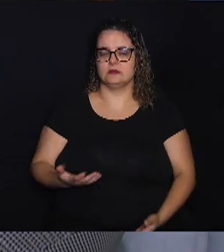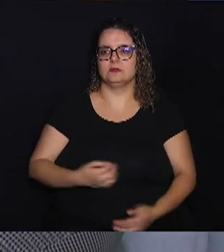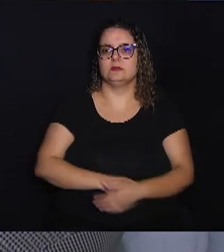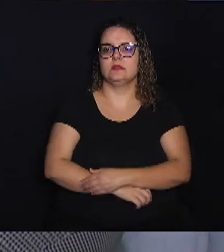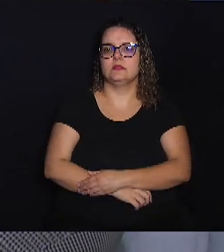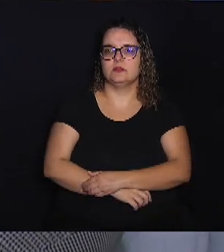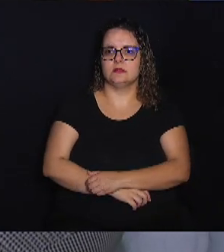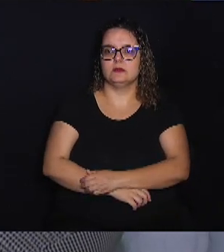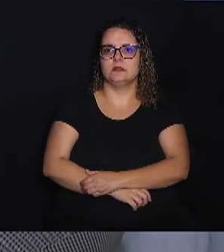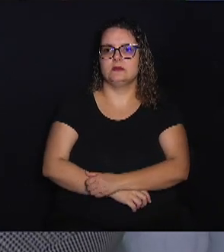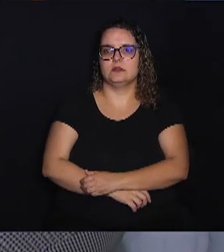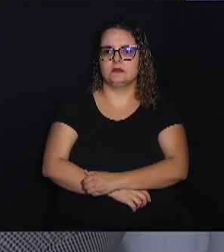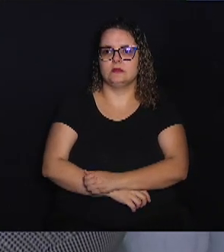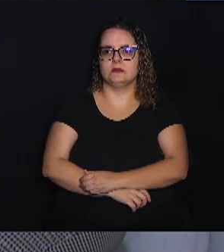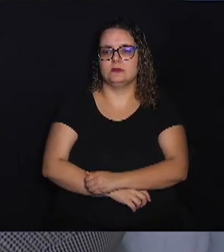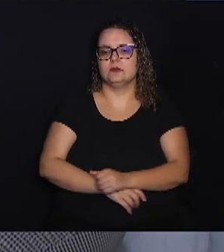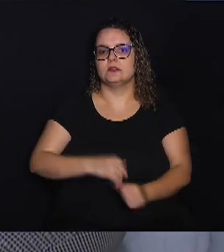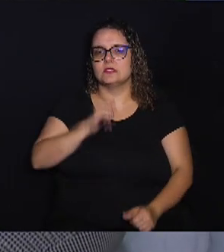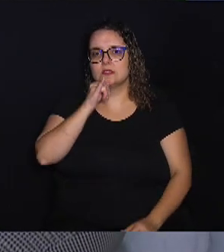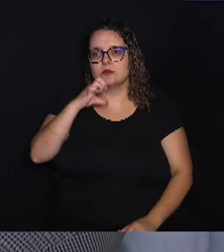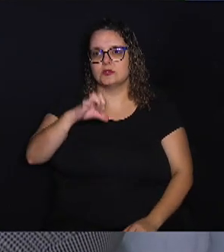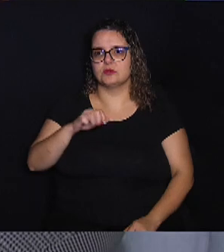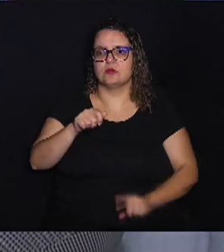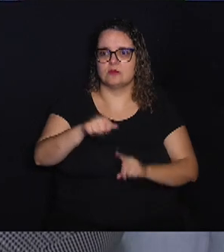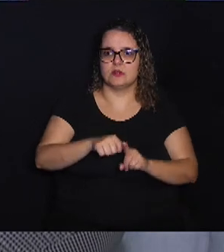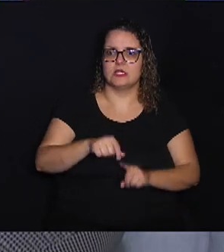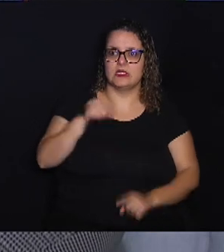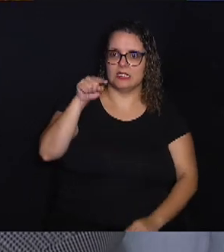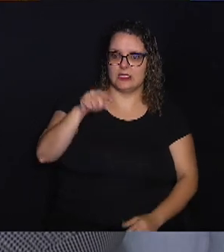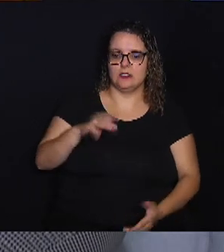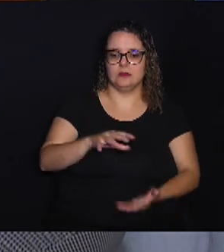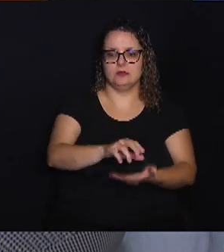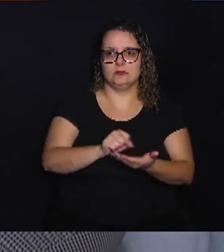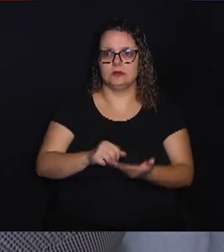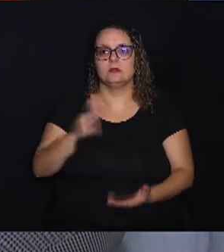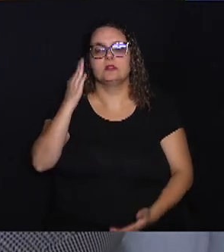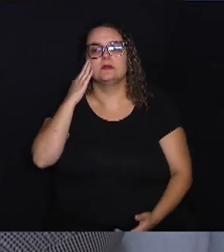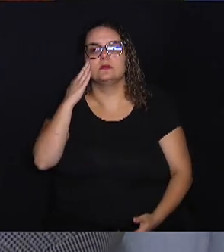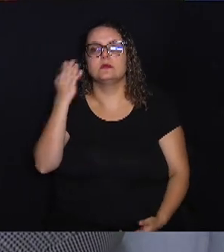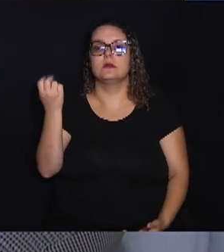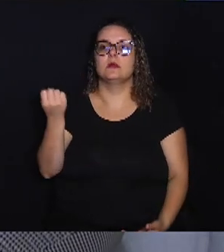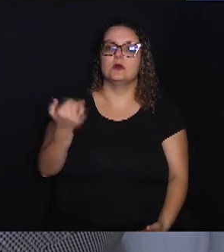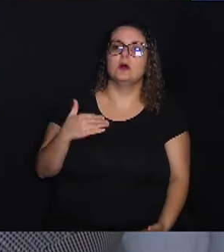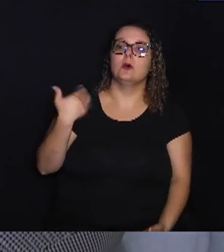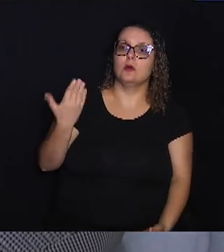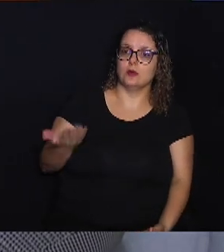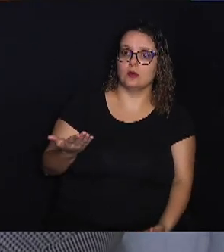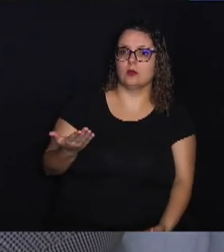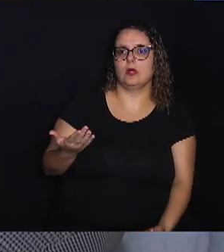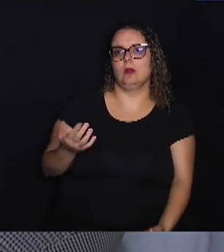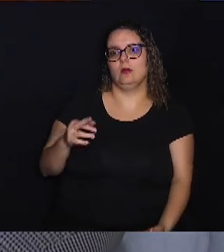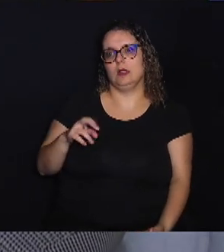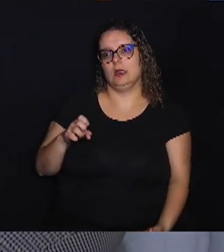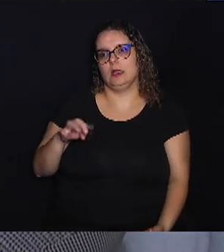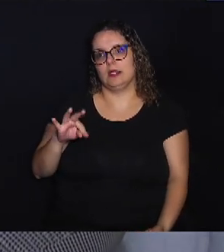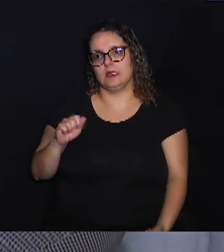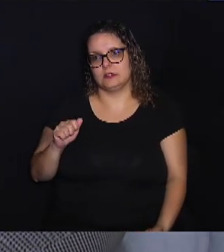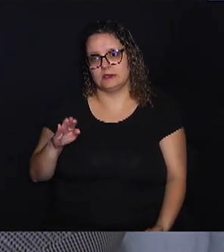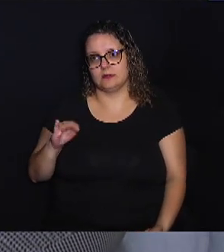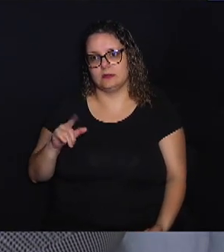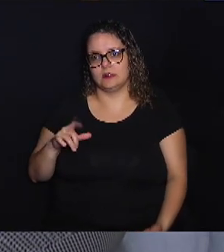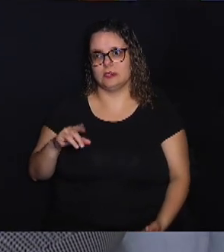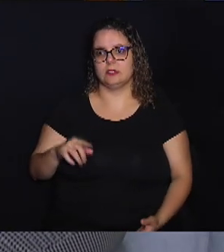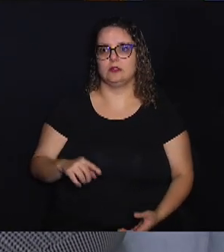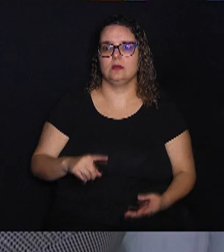meses, vamos dizer aqui um exemplo. Então, lá na saída, você vai saber qual será a sua rentabilidade. E o